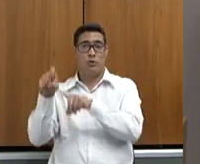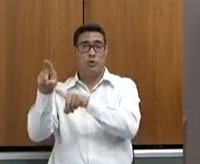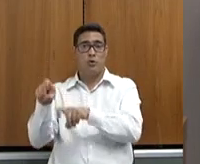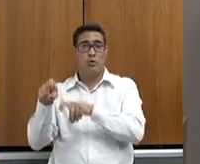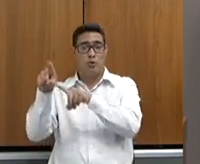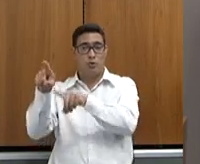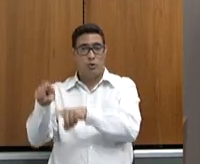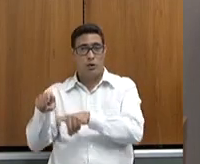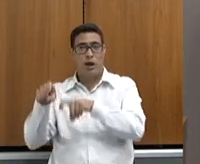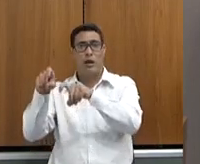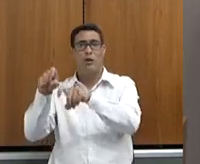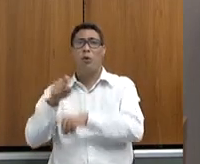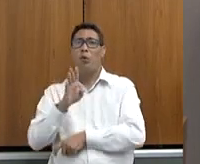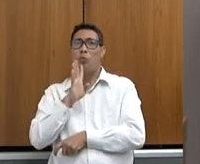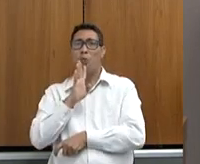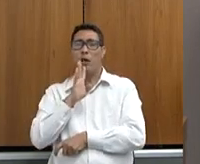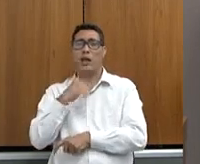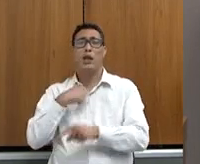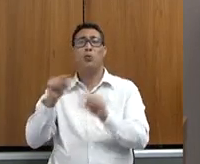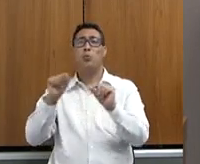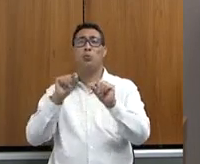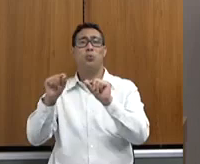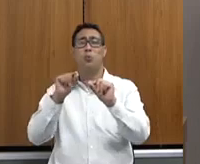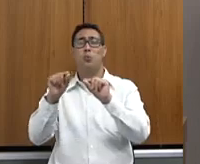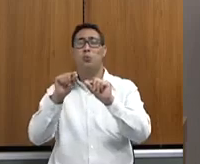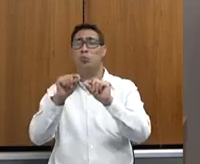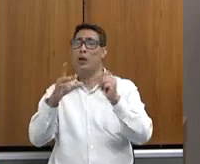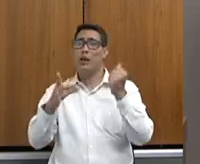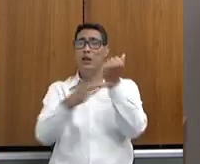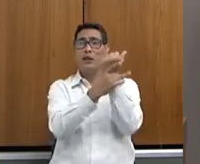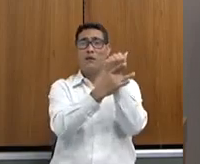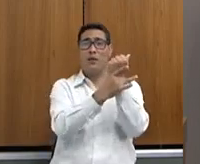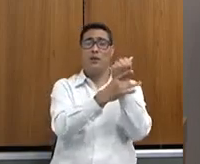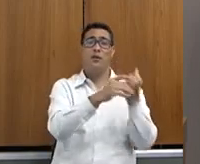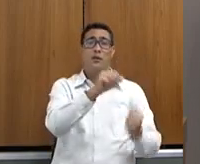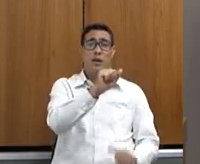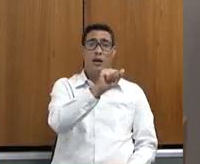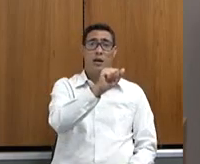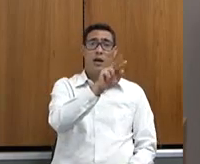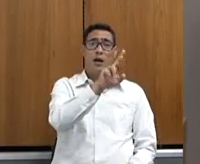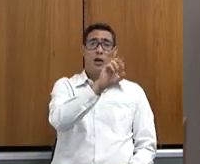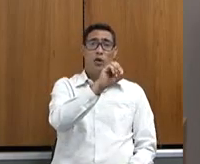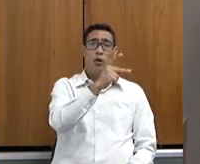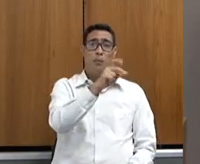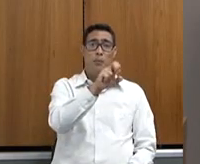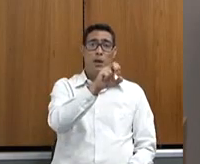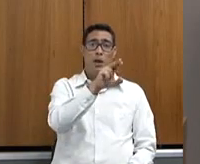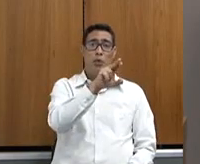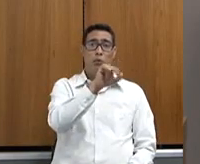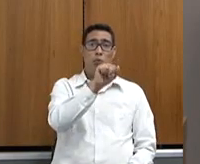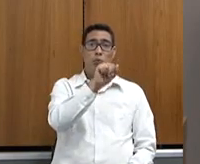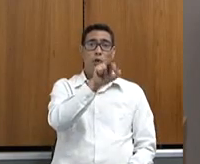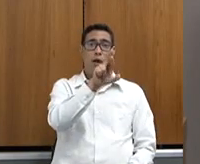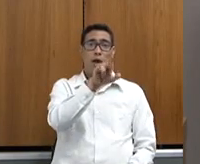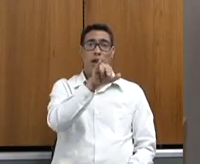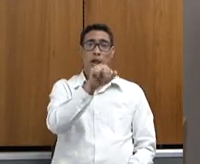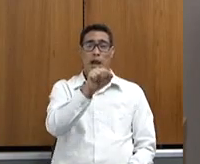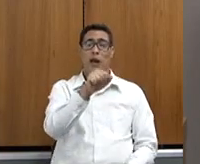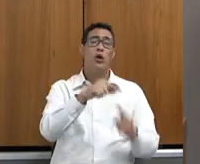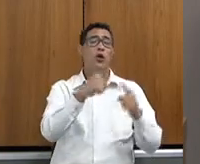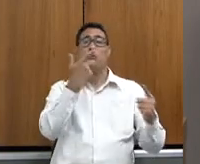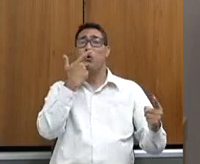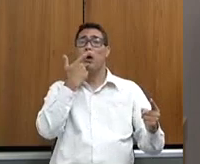conhecerem o que é a defesa agropecuária. O foco dele foi esse, defesa agropecuária. Quais são as